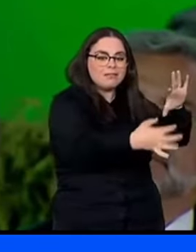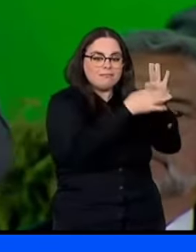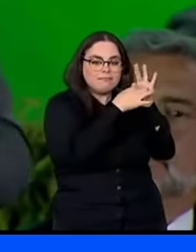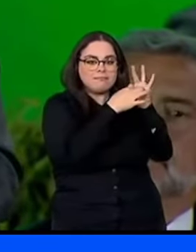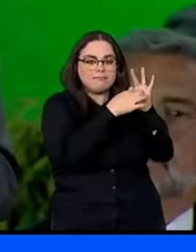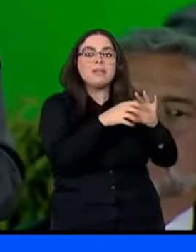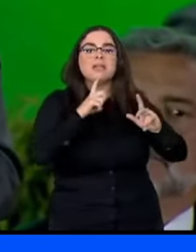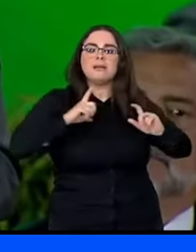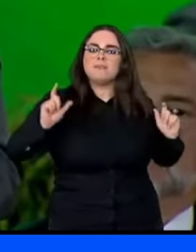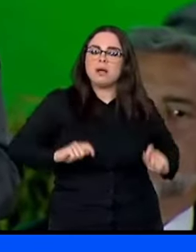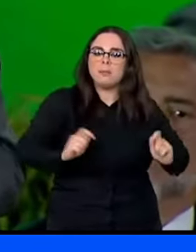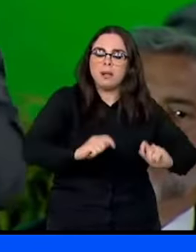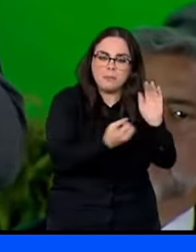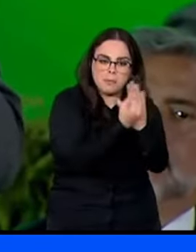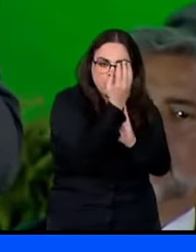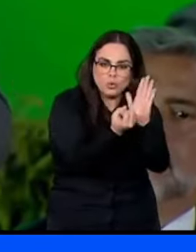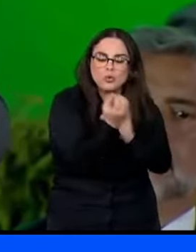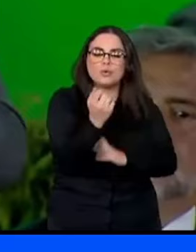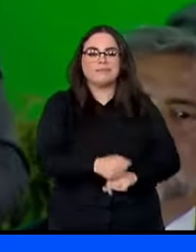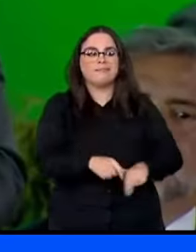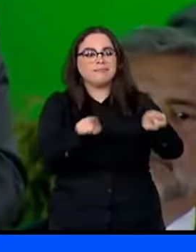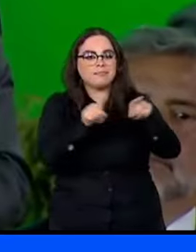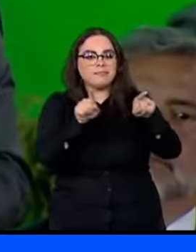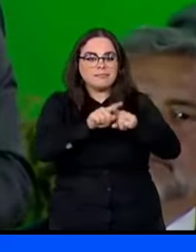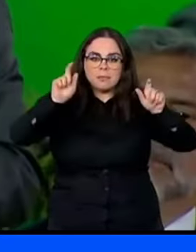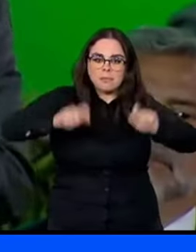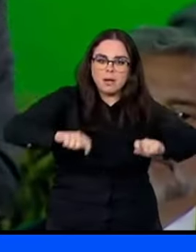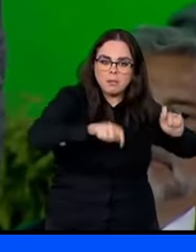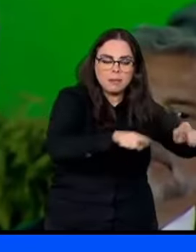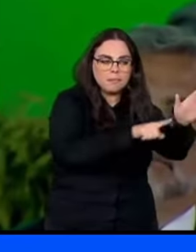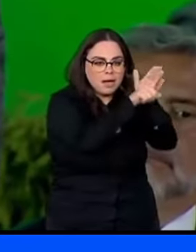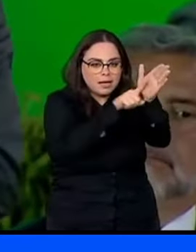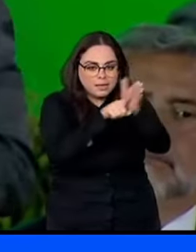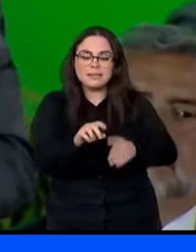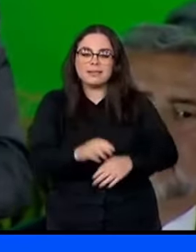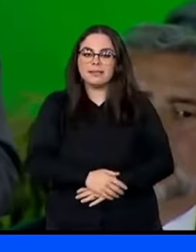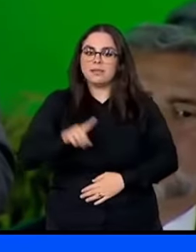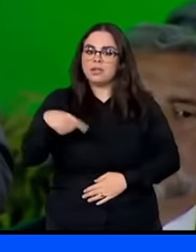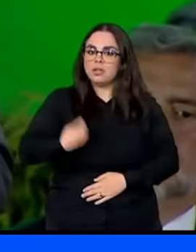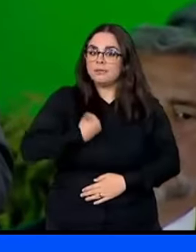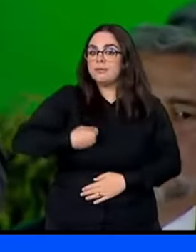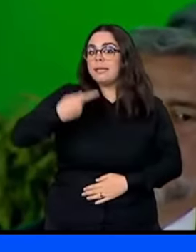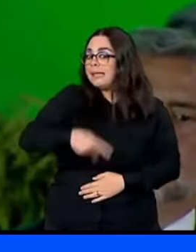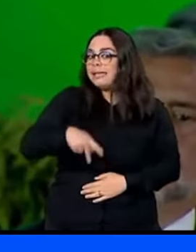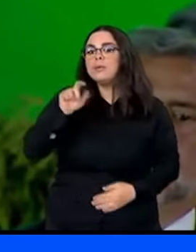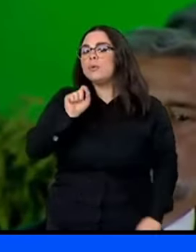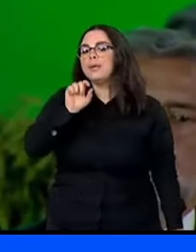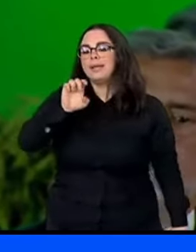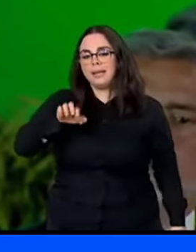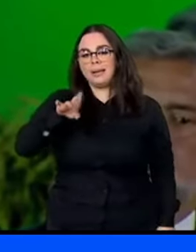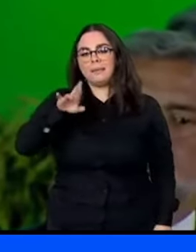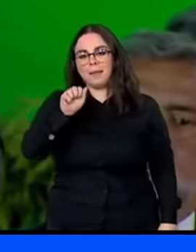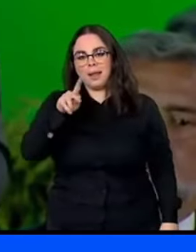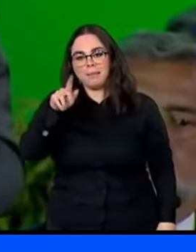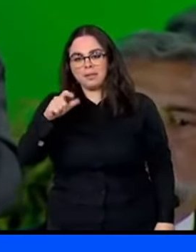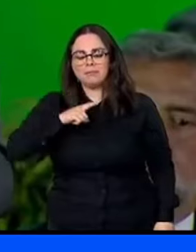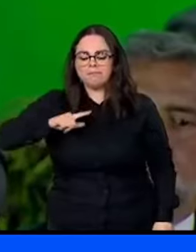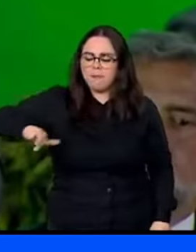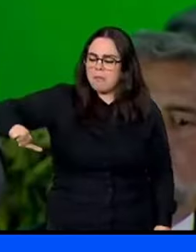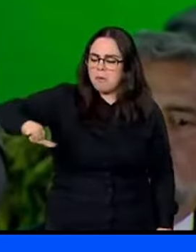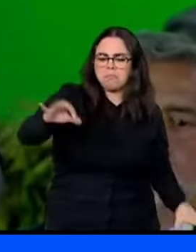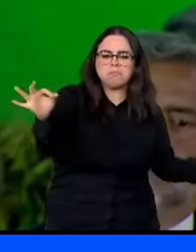capacidade de produzir Que tem capacidade de pesquisar Nós temos o Embrapa Nós temos um monte de gente